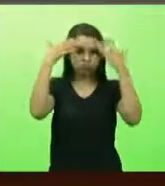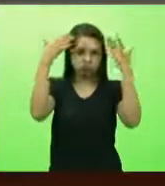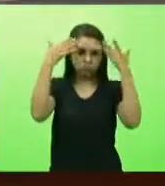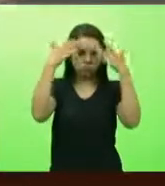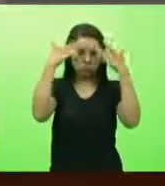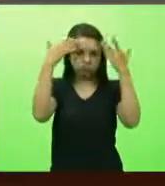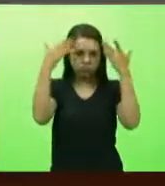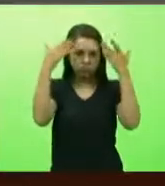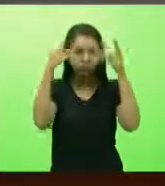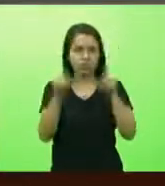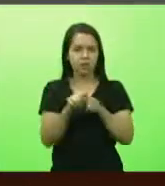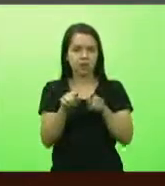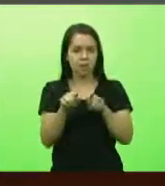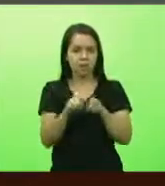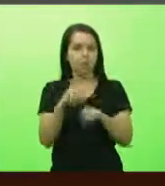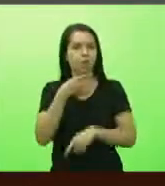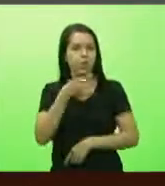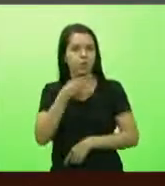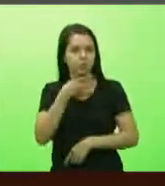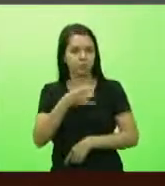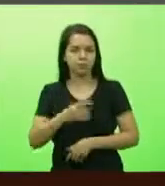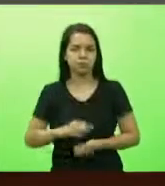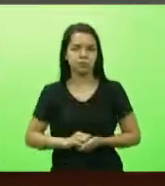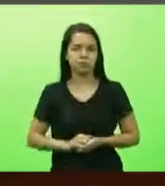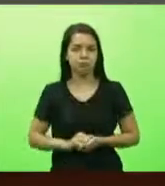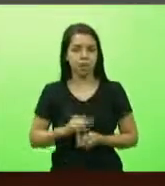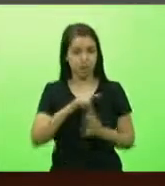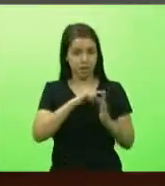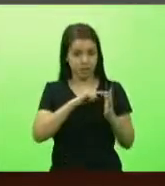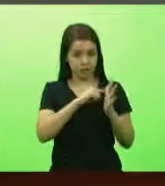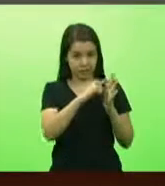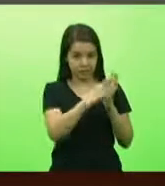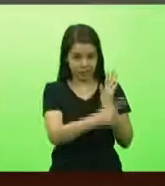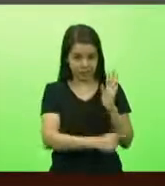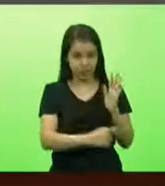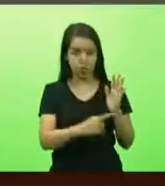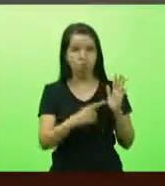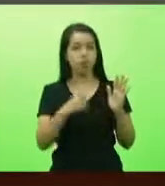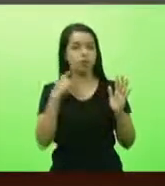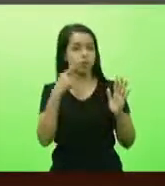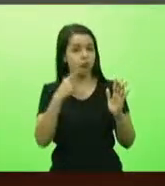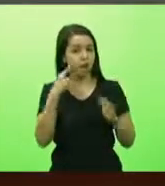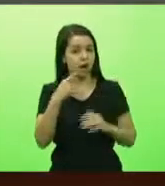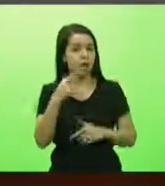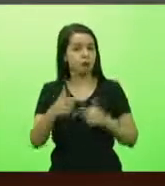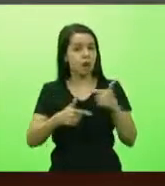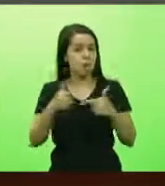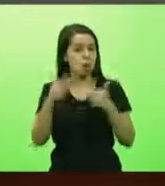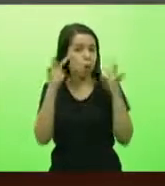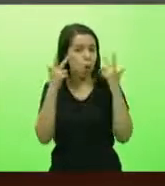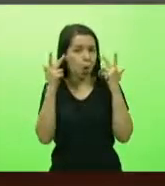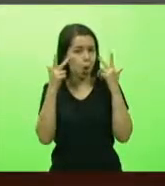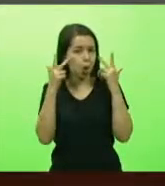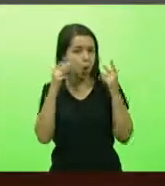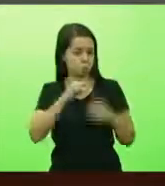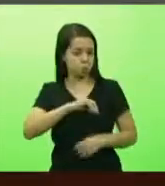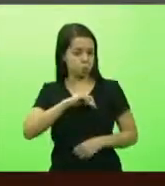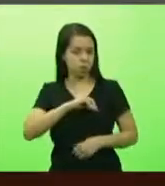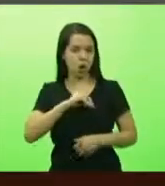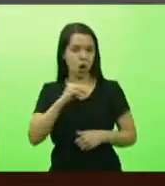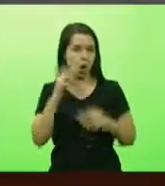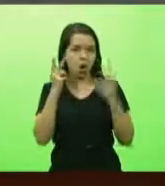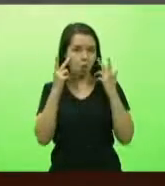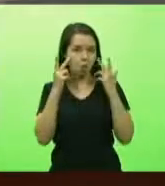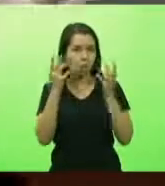e o deputado Valdir Cobalquini. Esses cinco deputados estão trabalhando normal e recebendo normal os